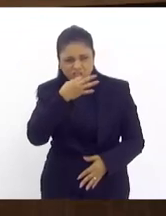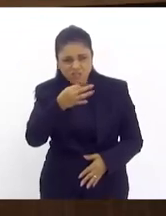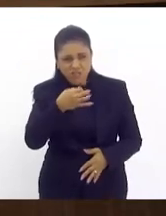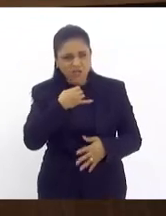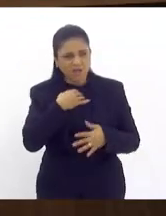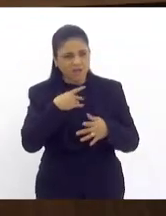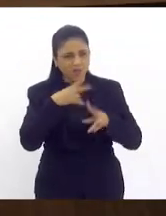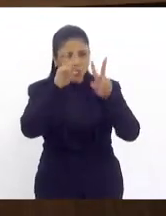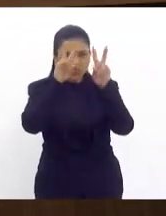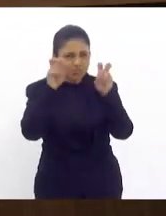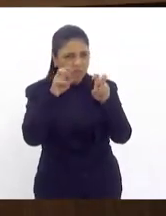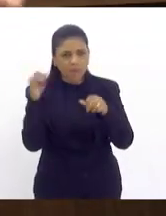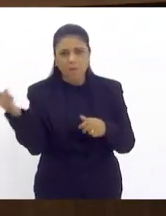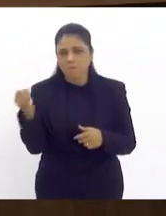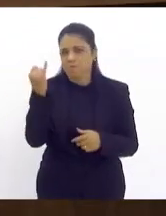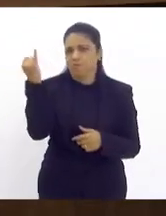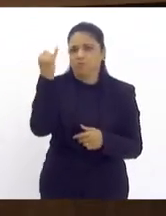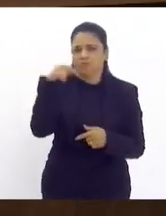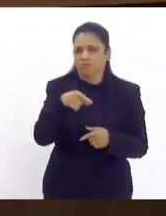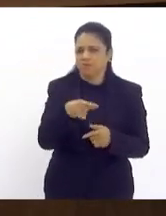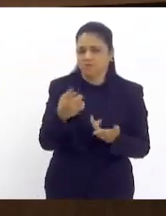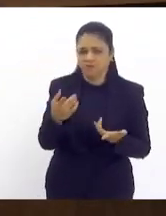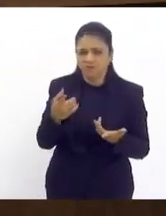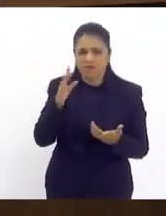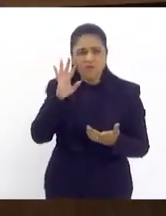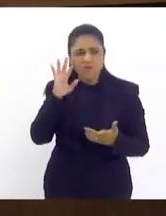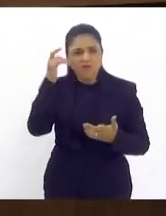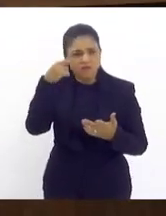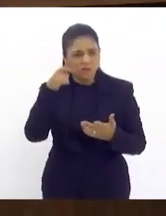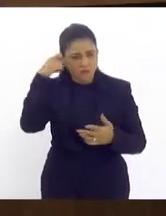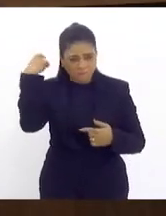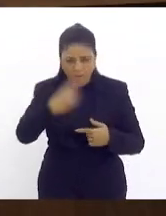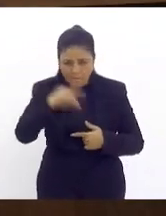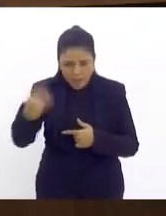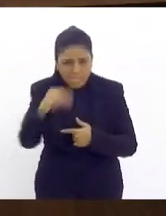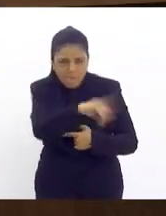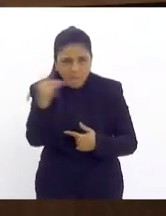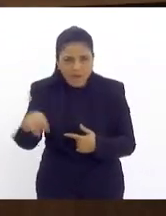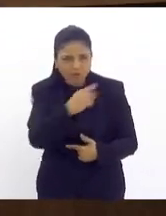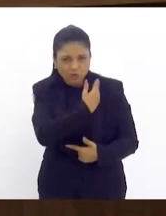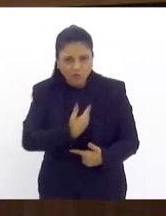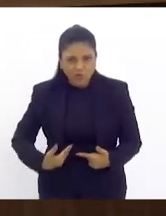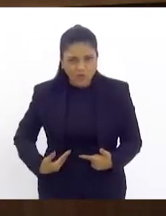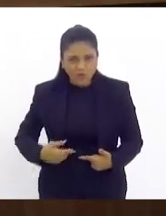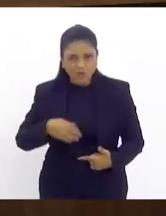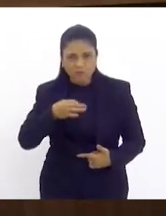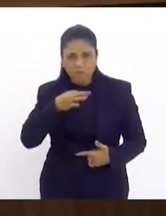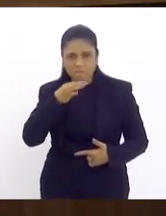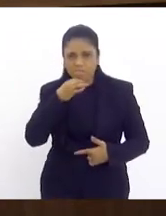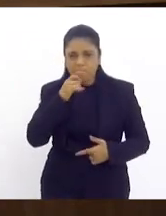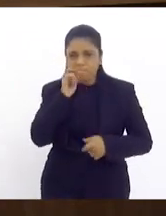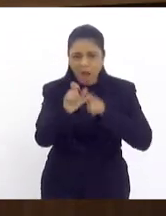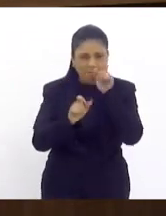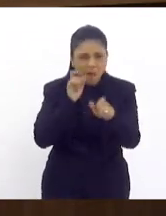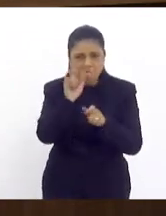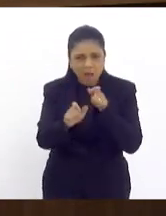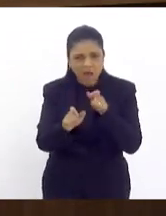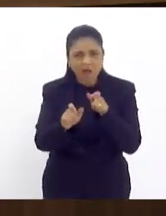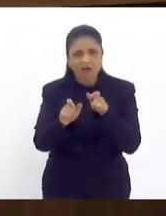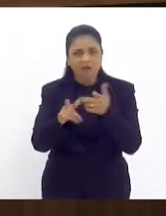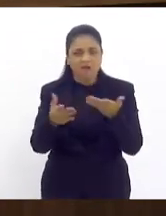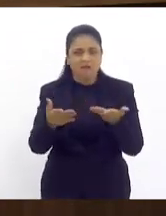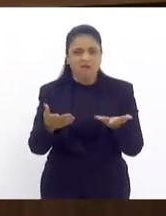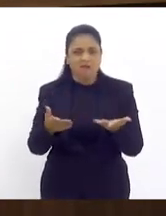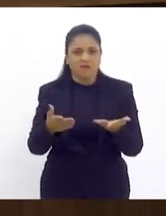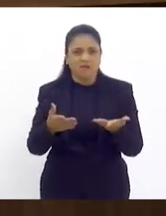tema aproveita-se esse tema e resolve sentar o porrete no governo no outro dia estava se falando aqui de algo relacionado ao governo federal